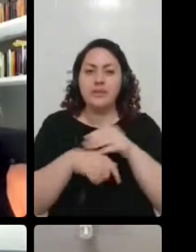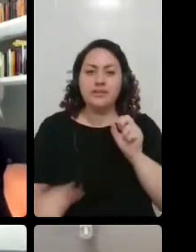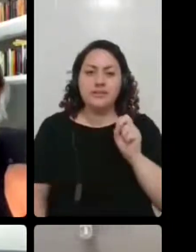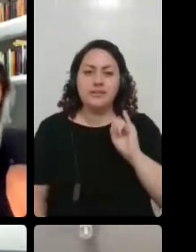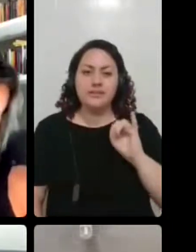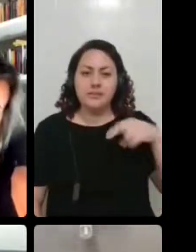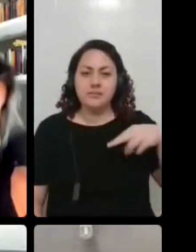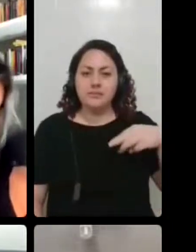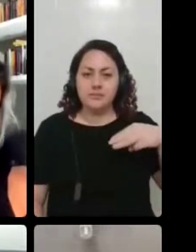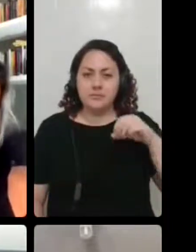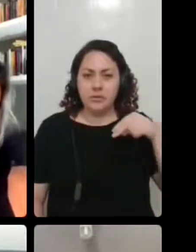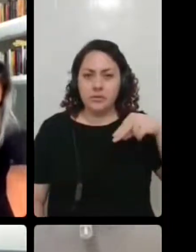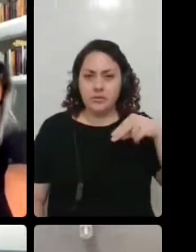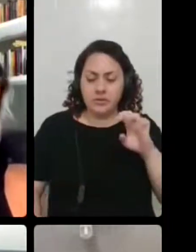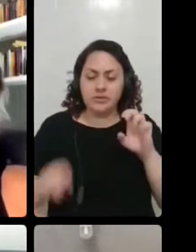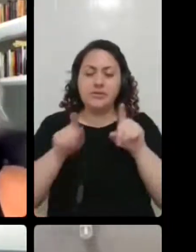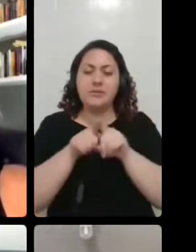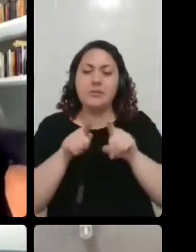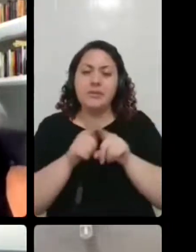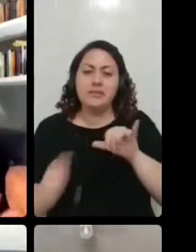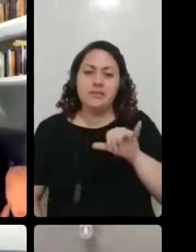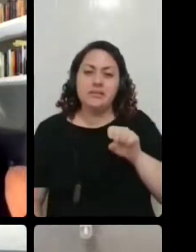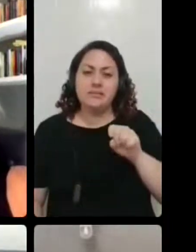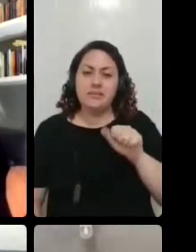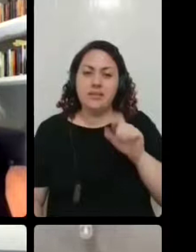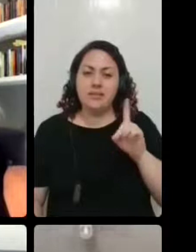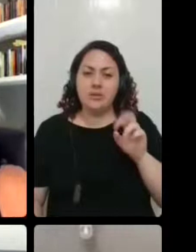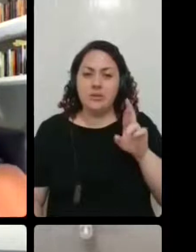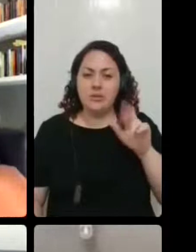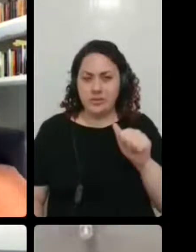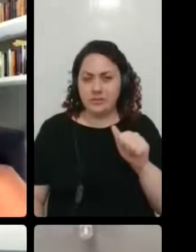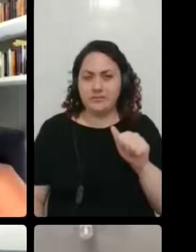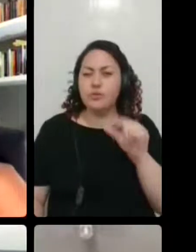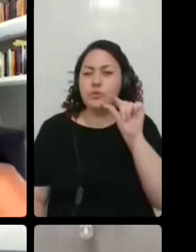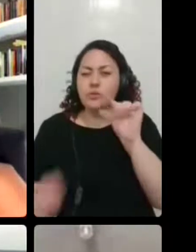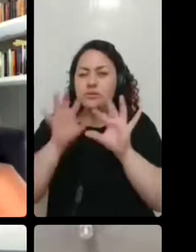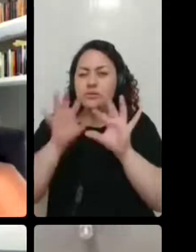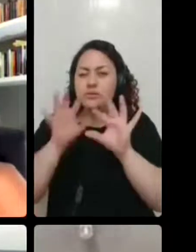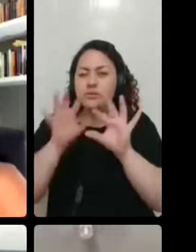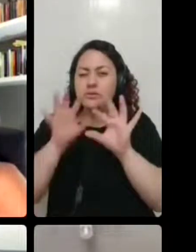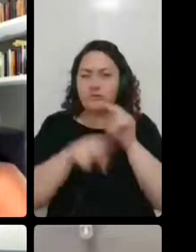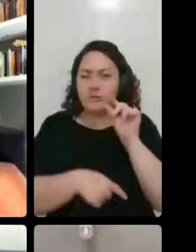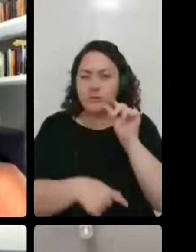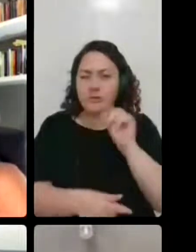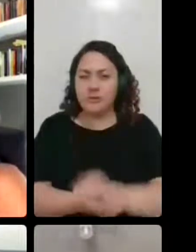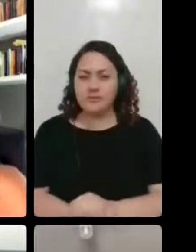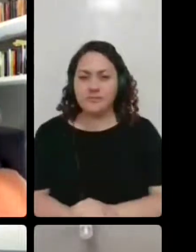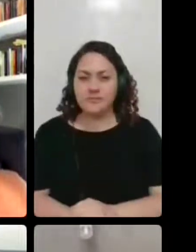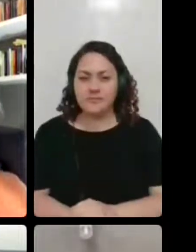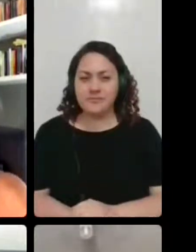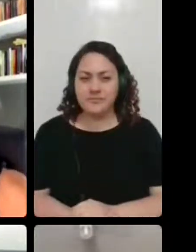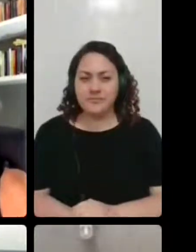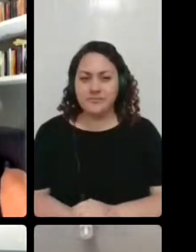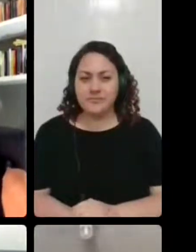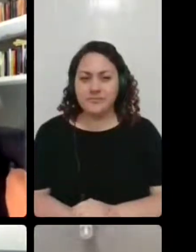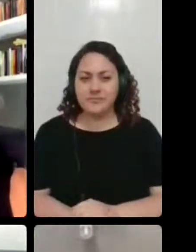duas pessoas, A gente todo mundo aqui é da UFIX